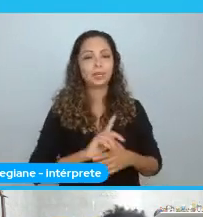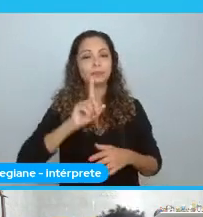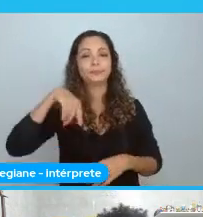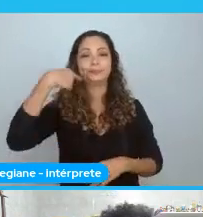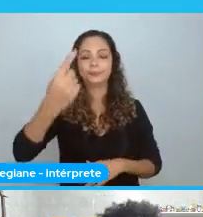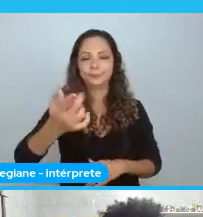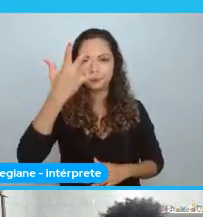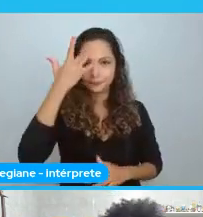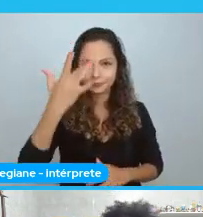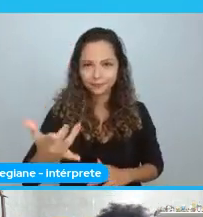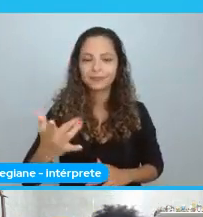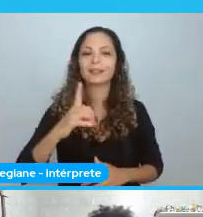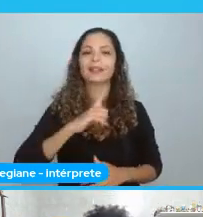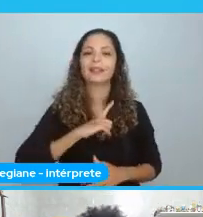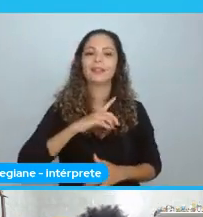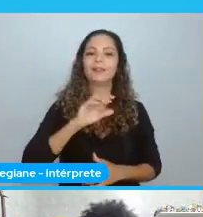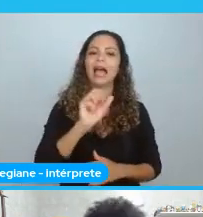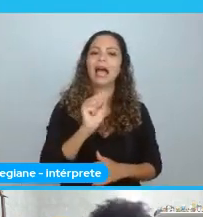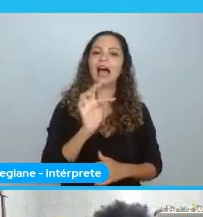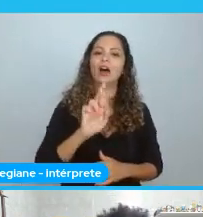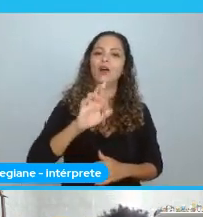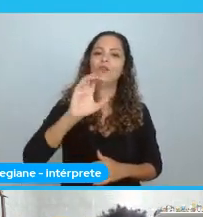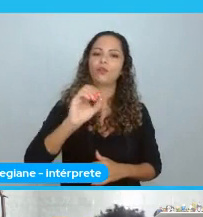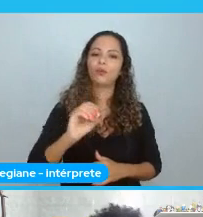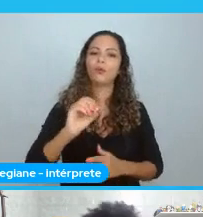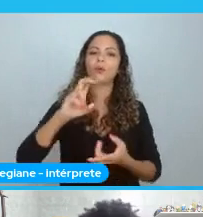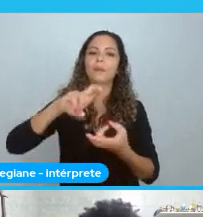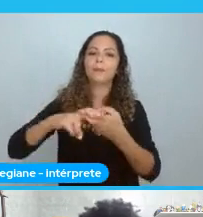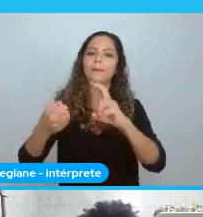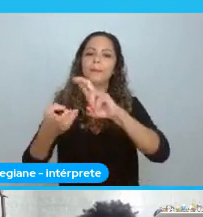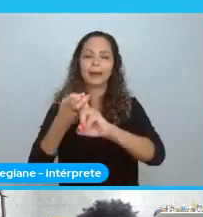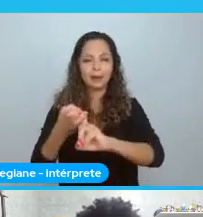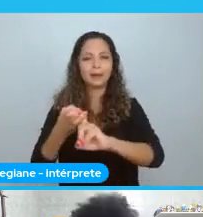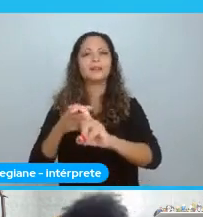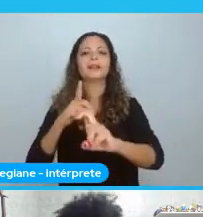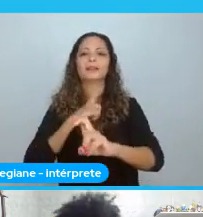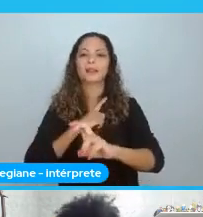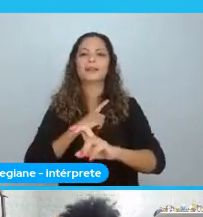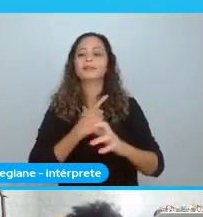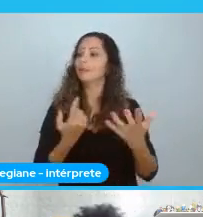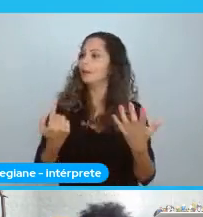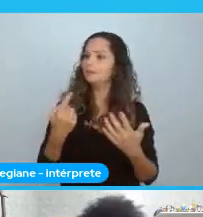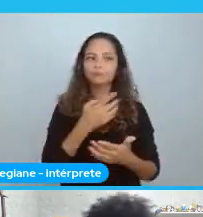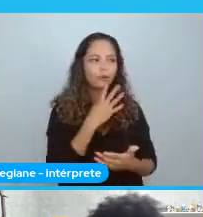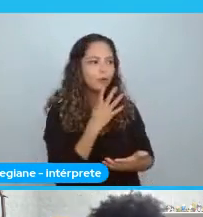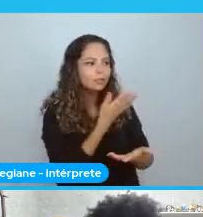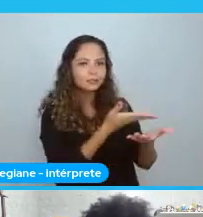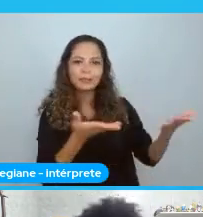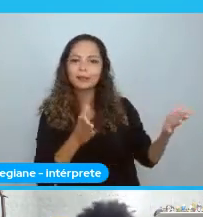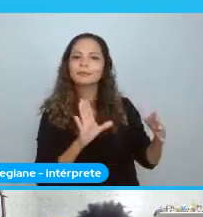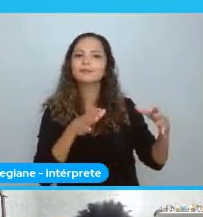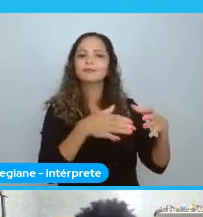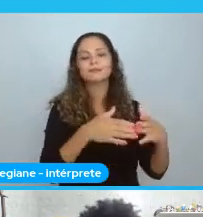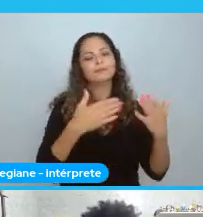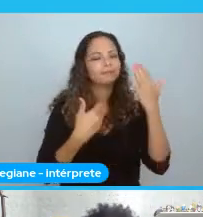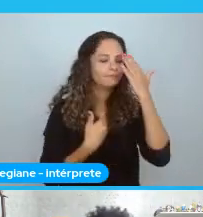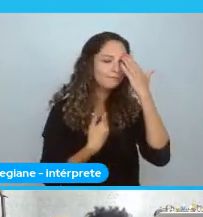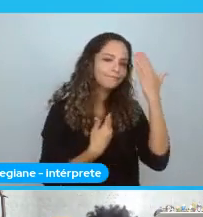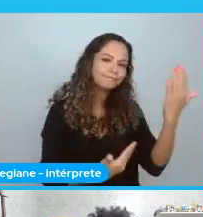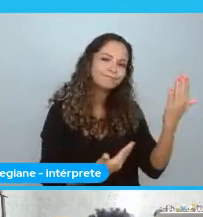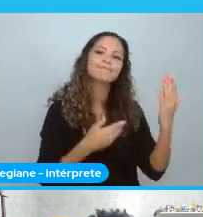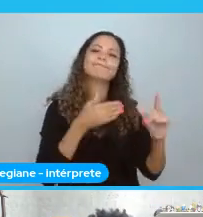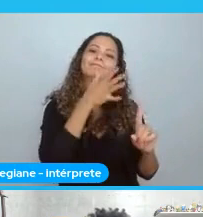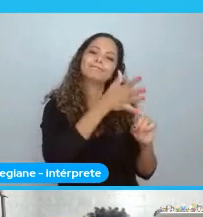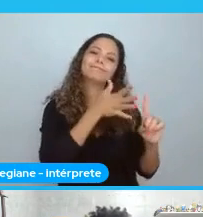Ela me apresentou o pessoal. Conversei com o Filipe. Enfim. Mas, agradeço muito por Ingrid Muriellen ter submetido essa palestra. E ela ter dito sim.